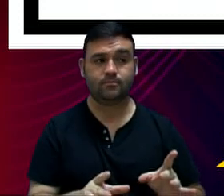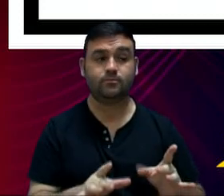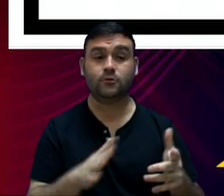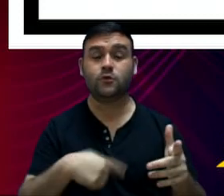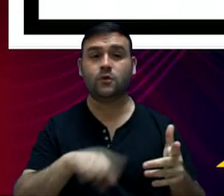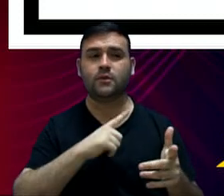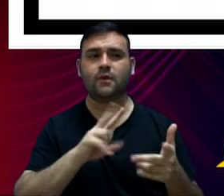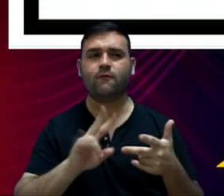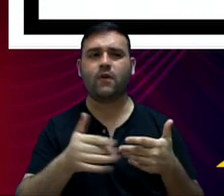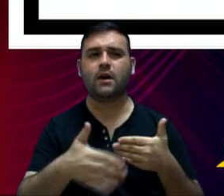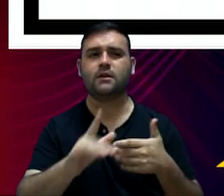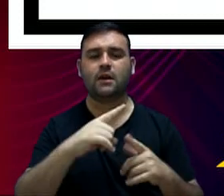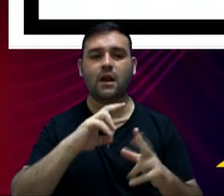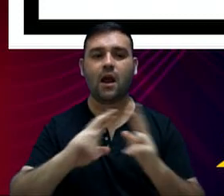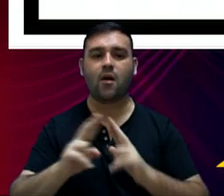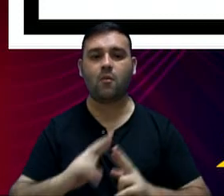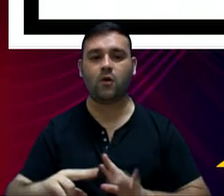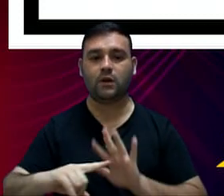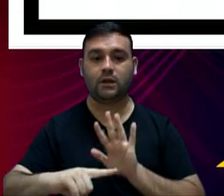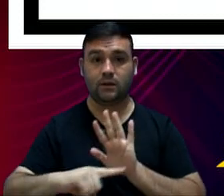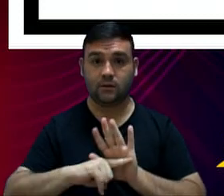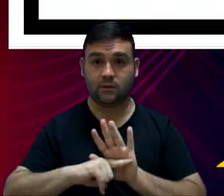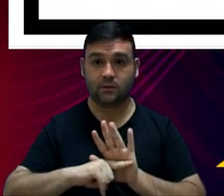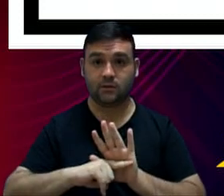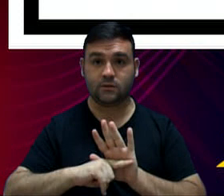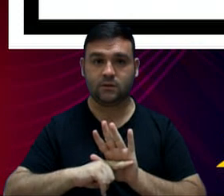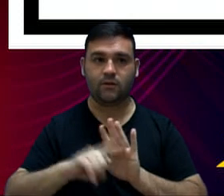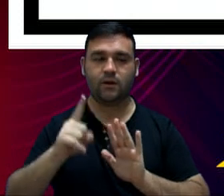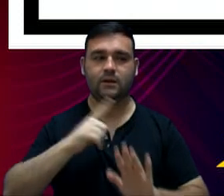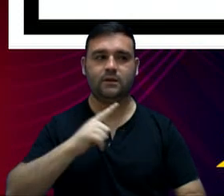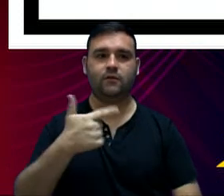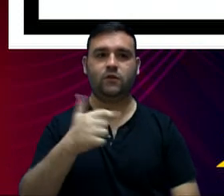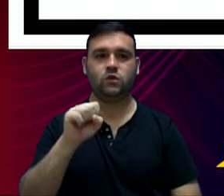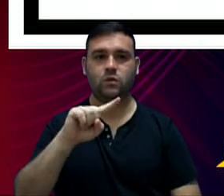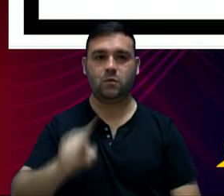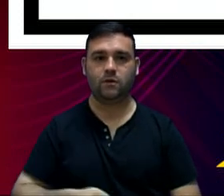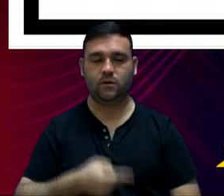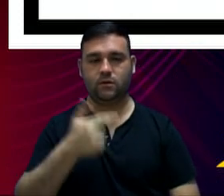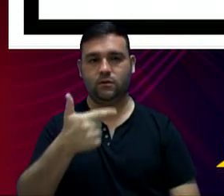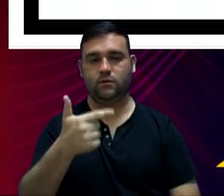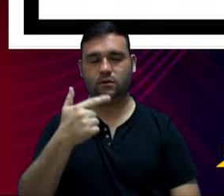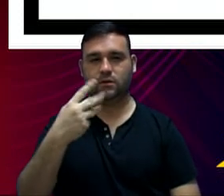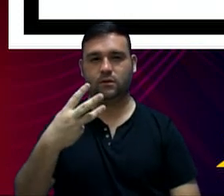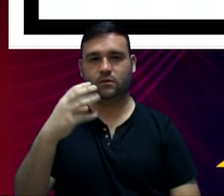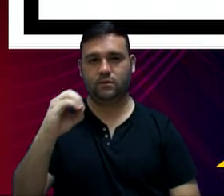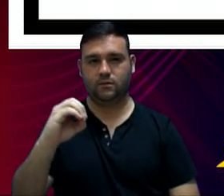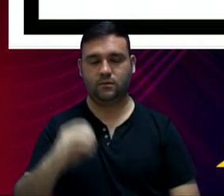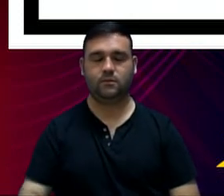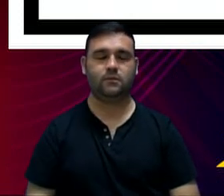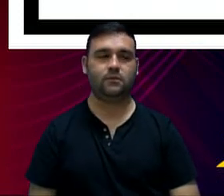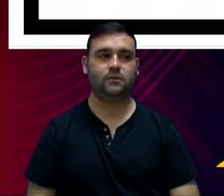nós teremos aí um resultado nominal negativo da ordem de 28,230